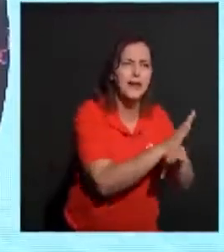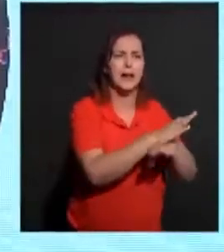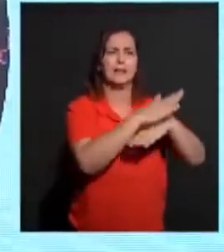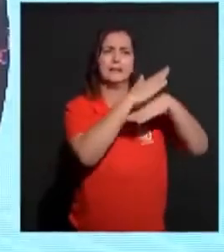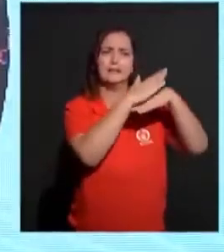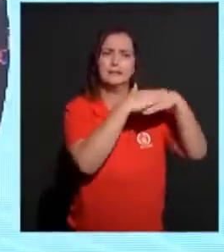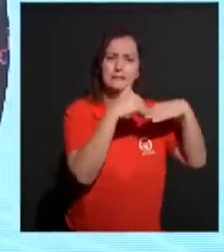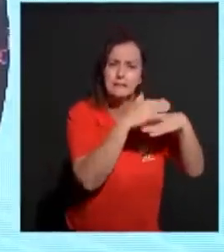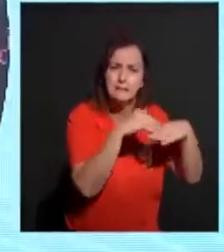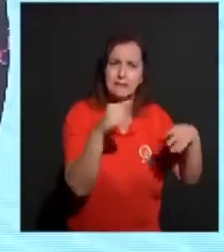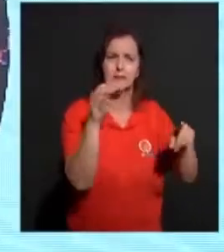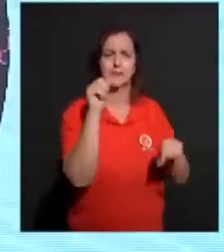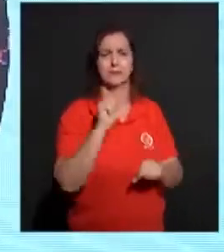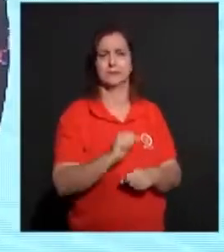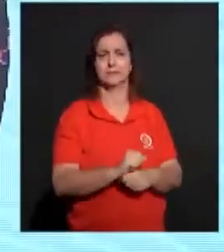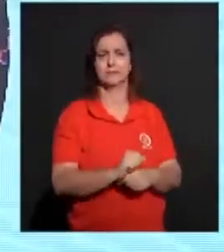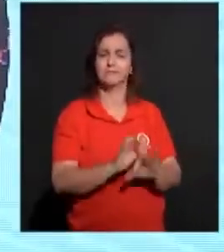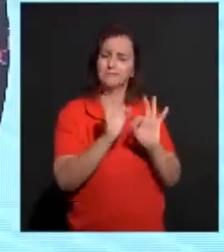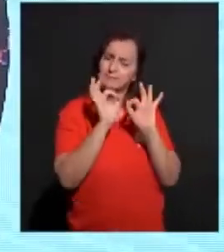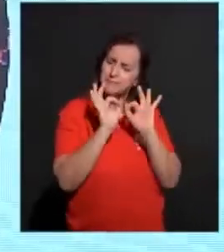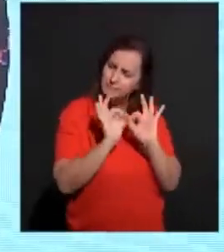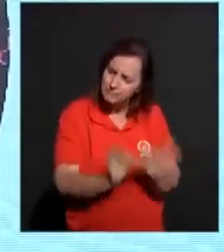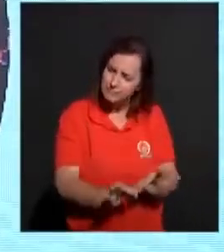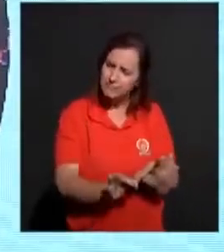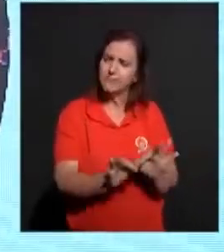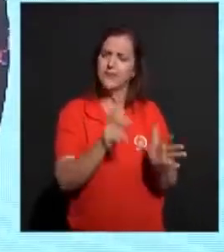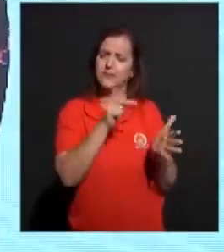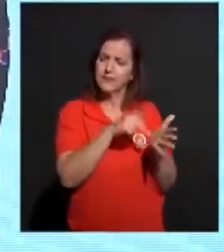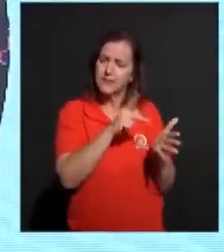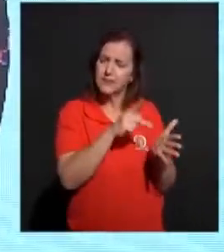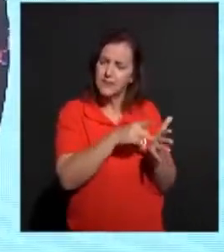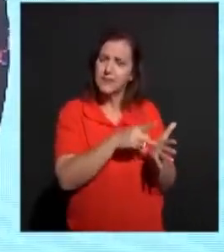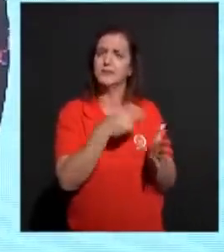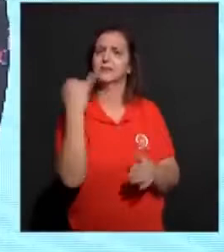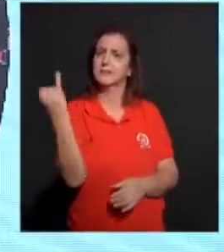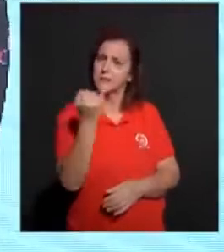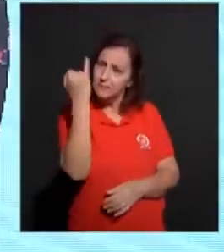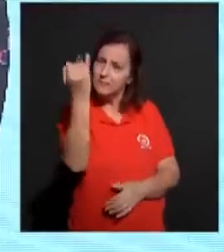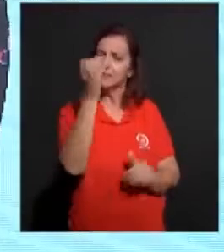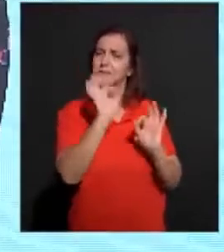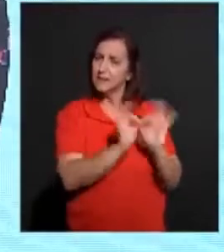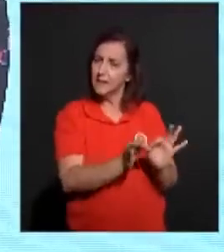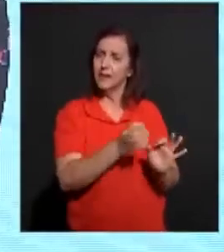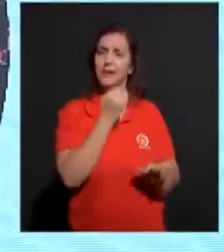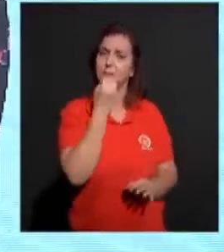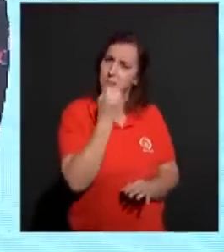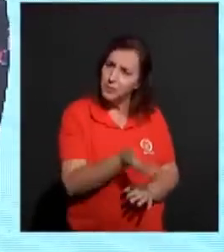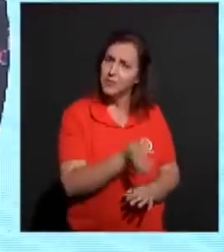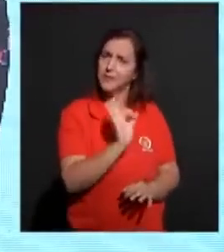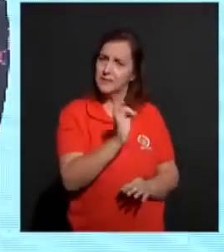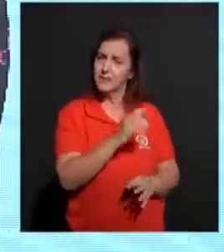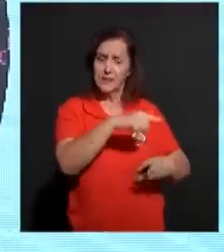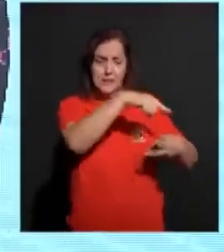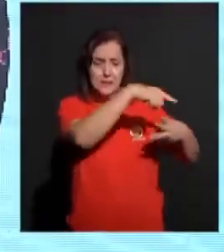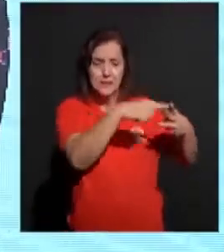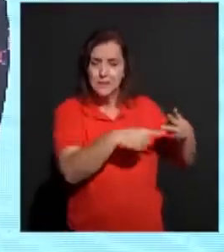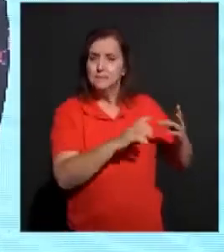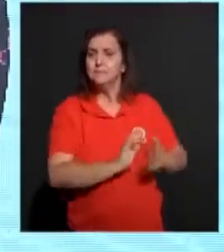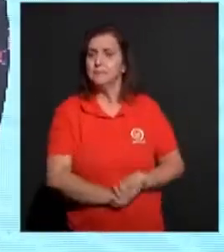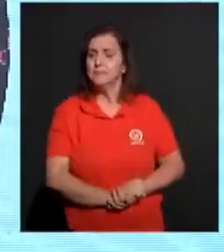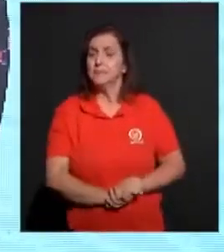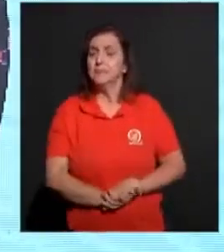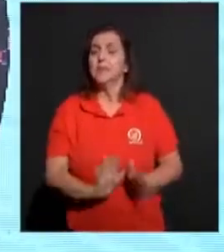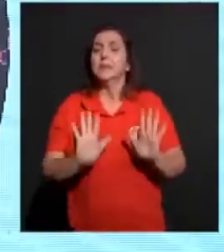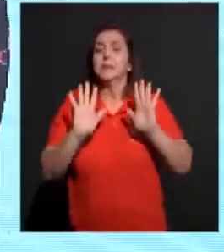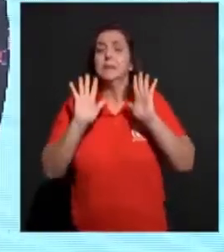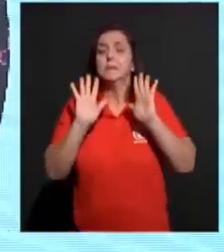da ciência. Isso tudo é legítimo. É legítimo. É importante. É bom. Mas uma pergunta que